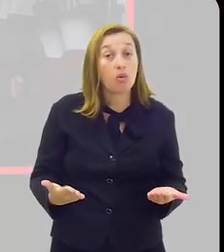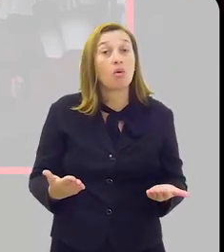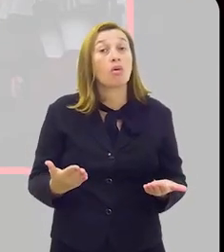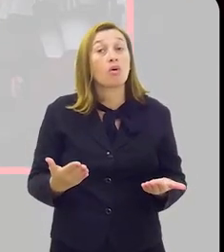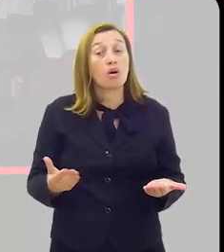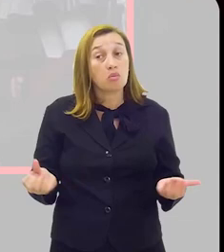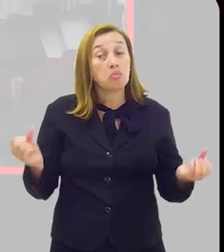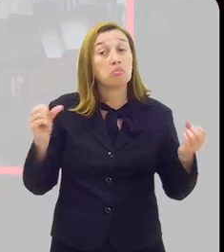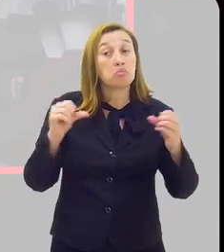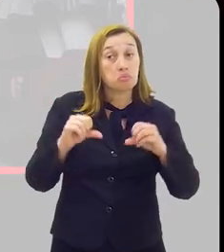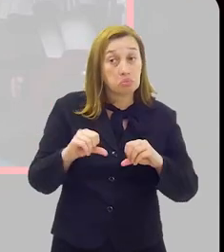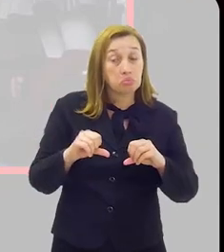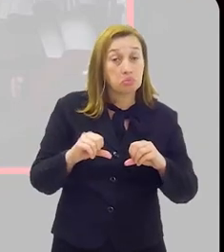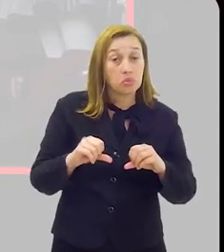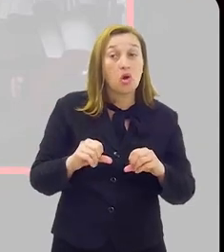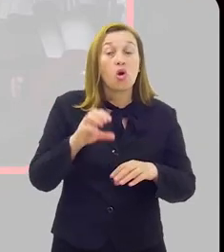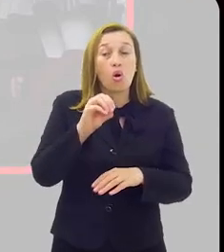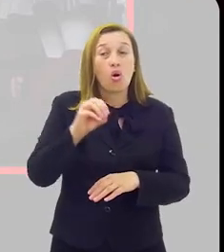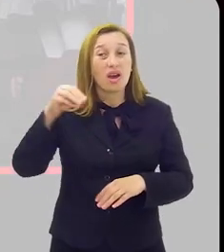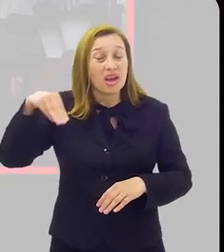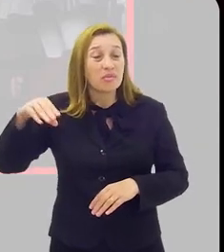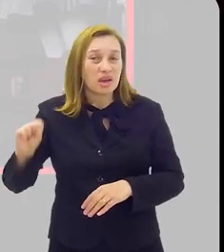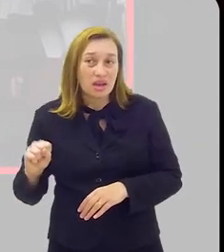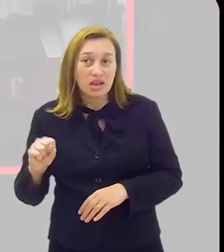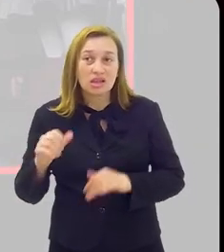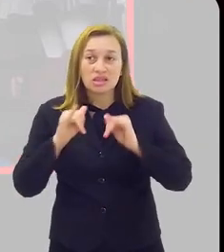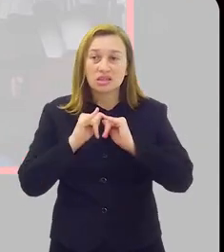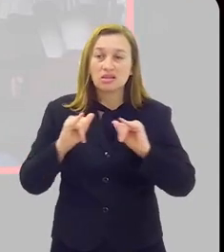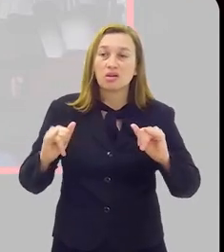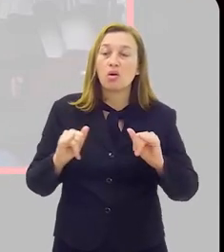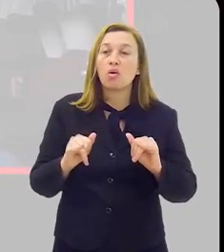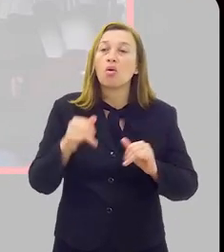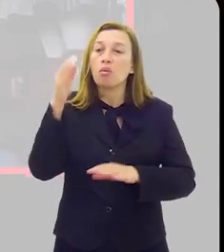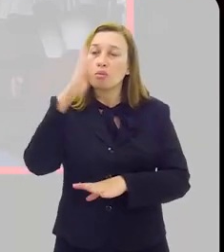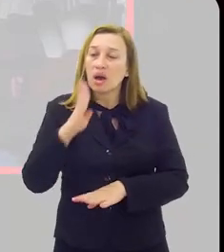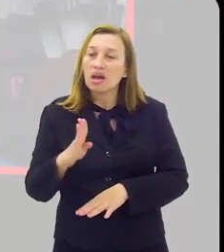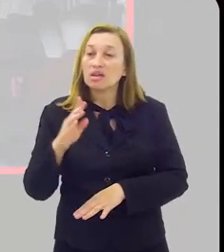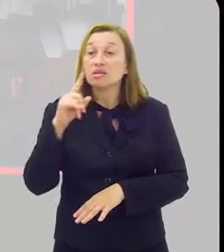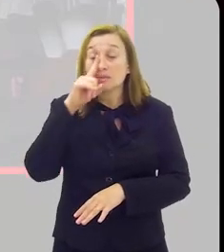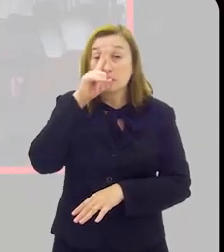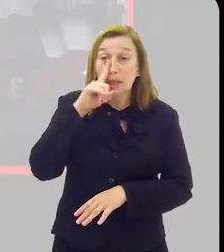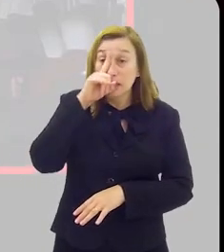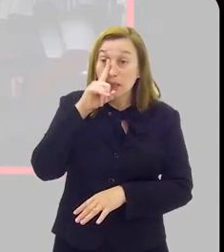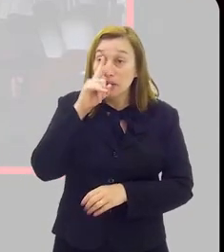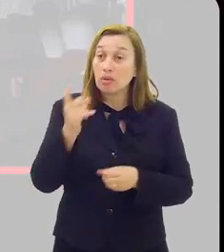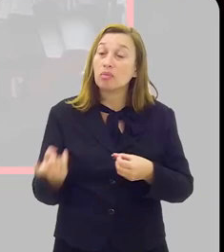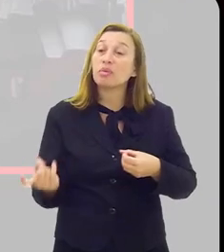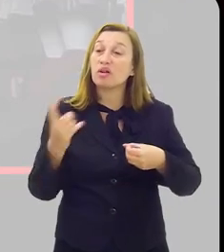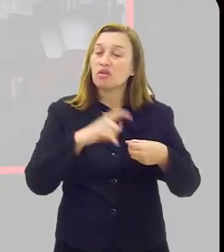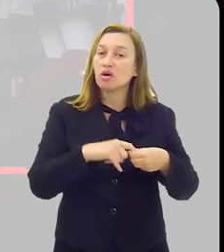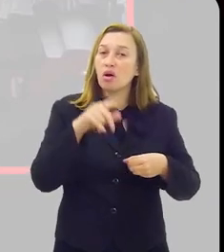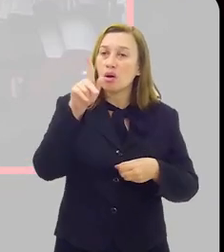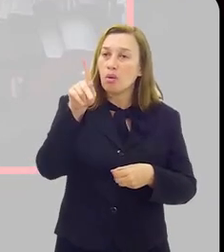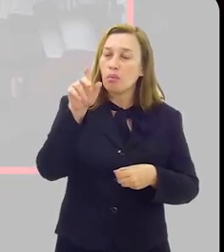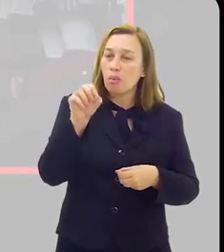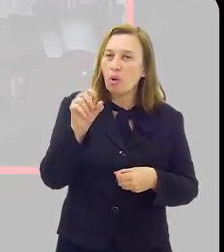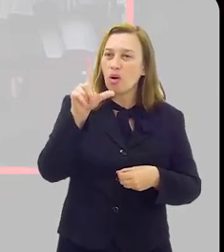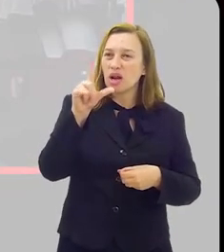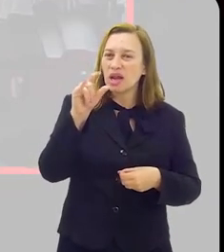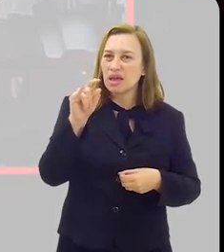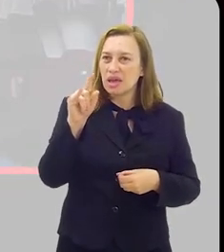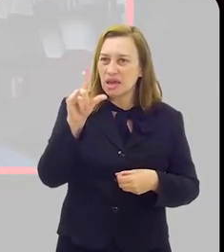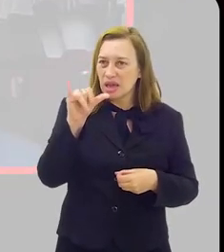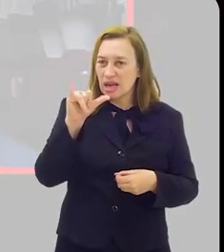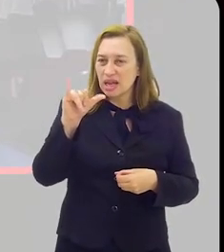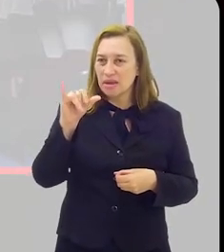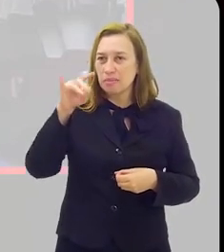isso é uma tragédia. A OMS classificou o Brasil como um país de risco, por exemplo, para retorno da poliomielite, é